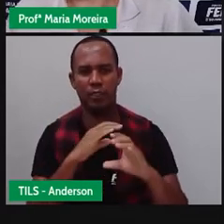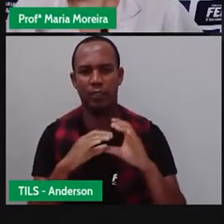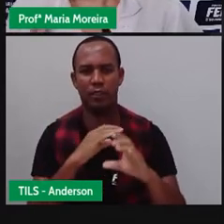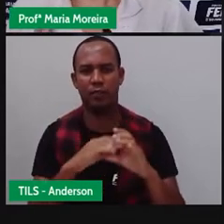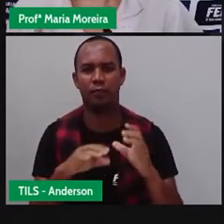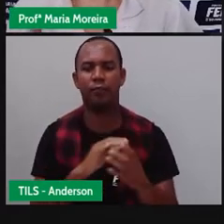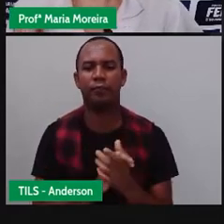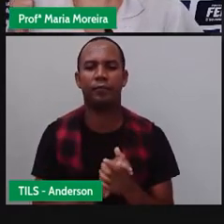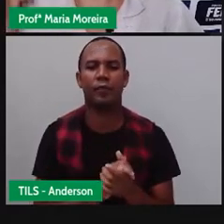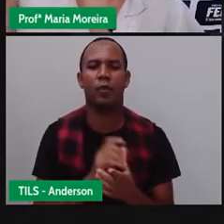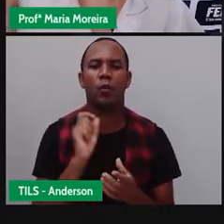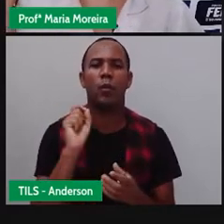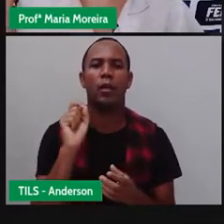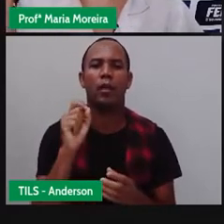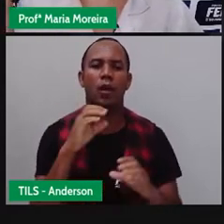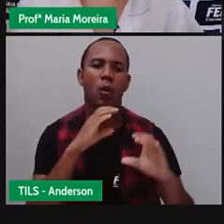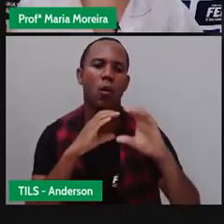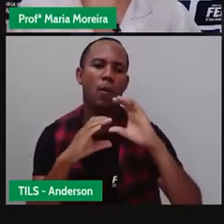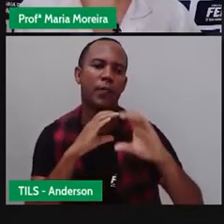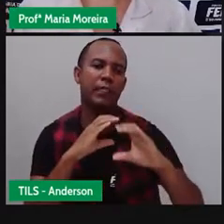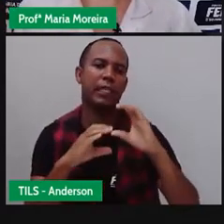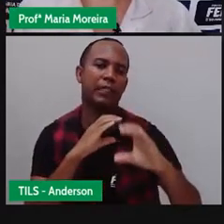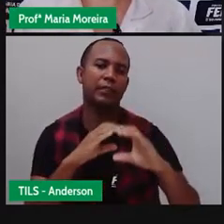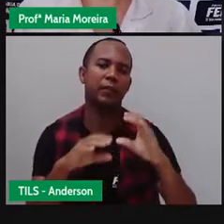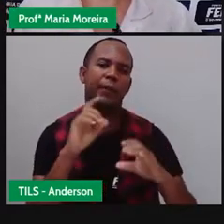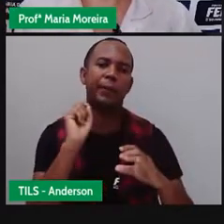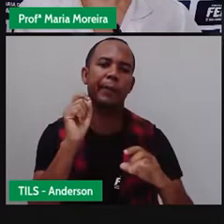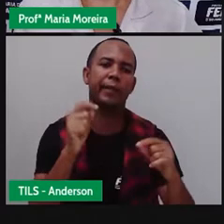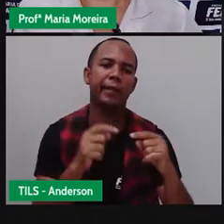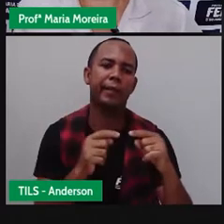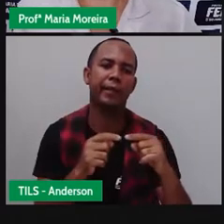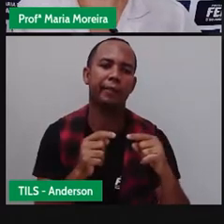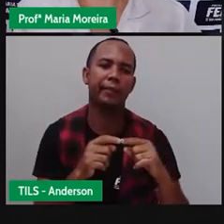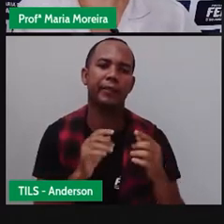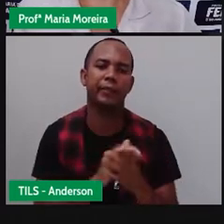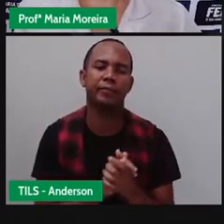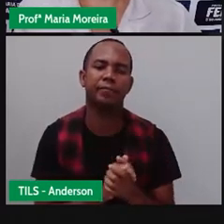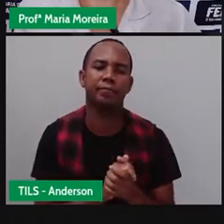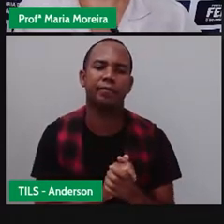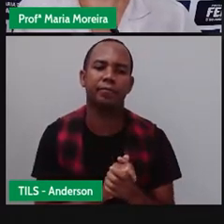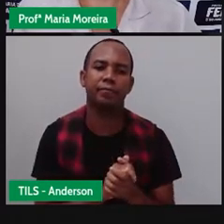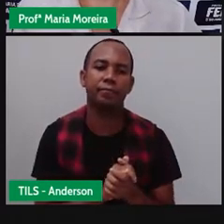Olha o nome, meio de comunicação. E aí?